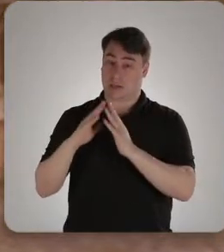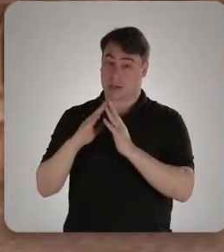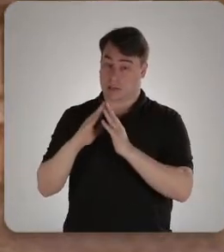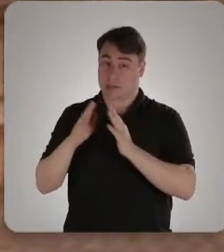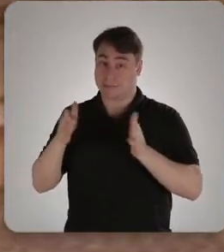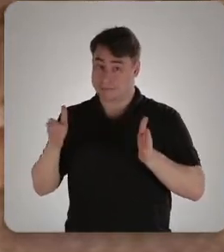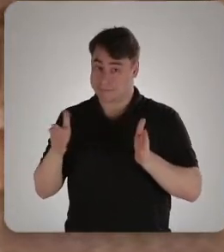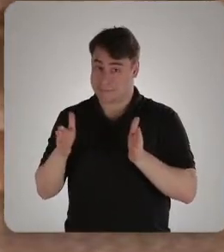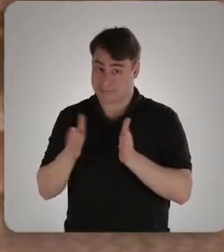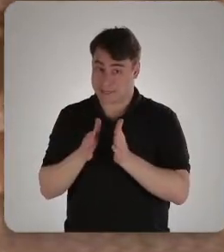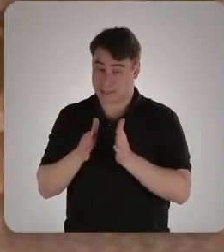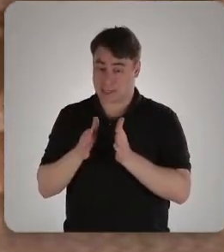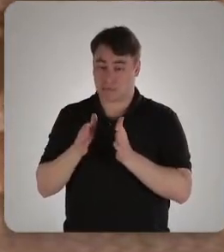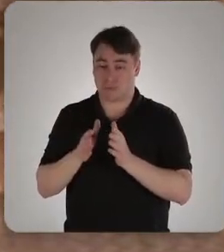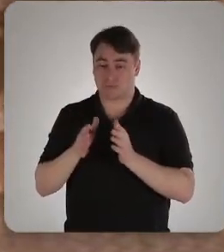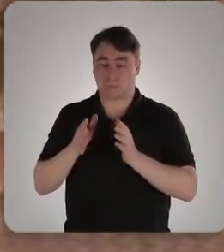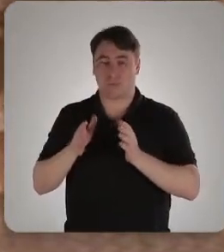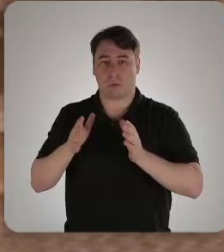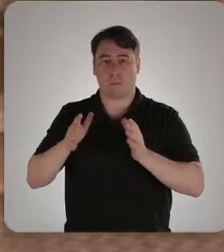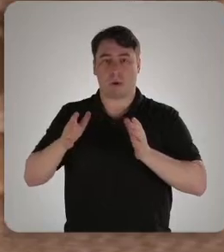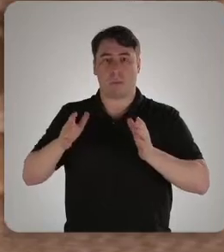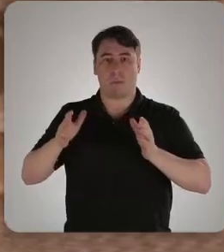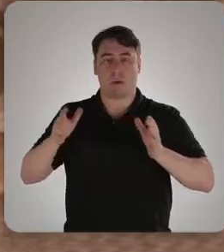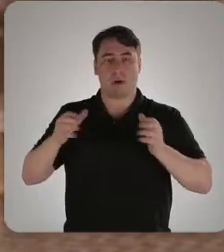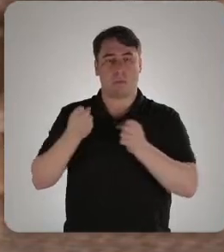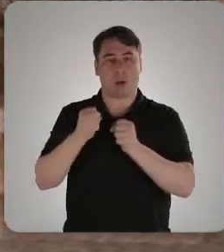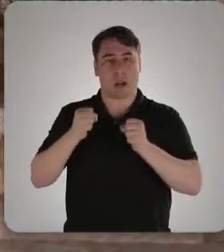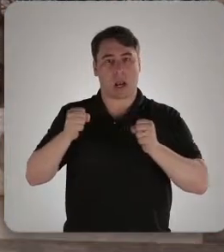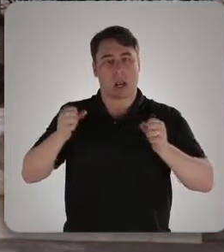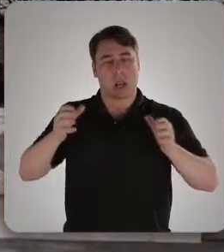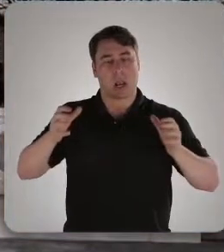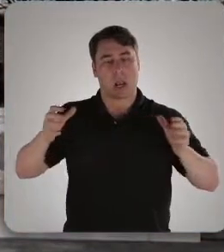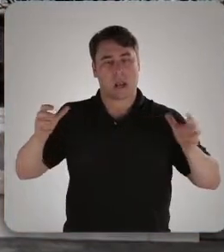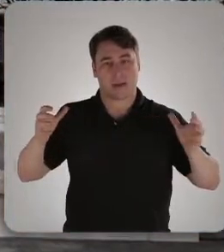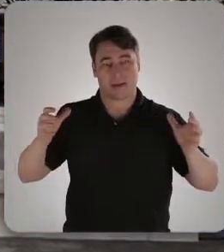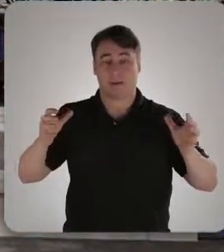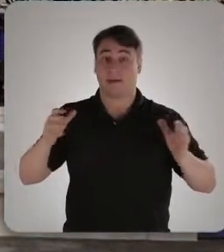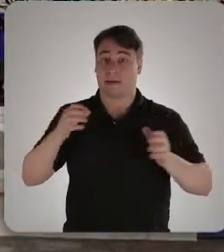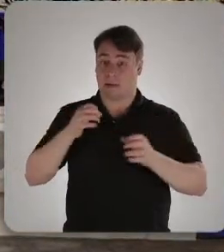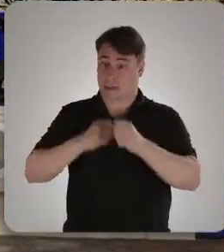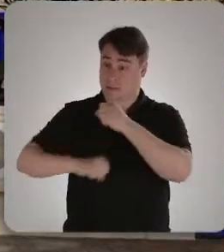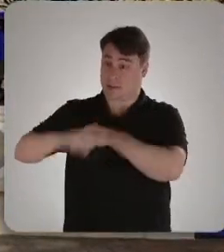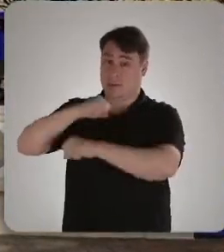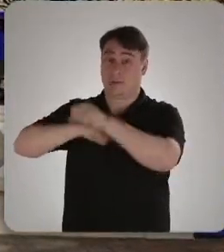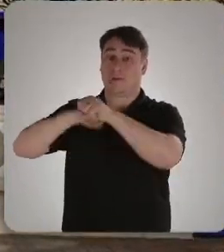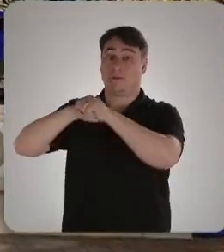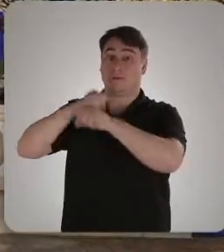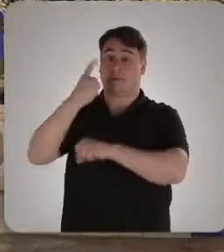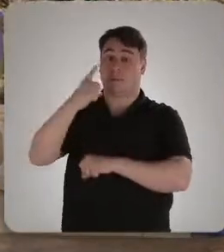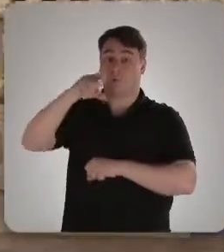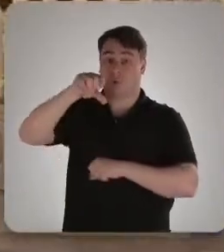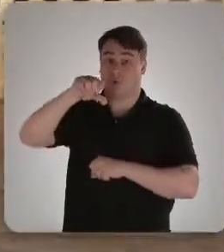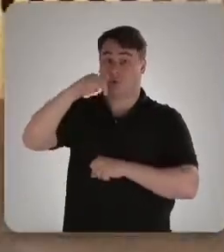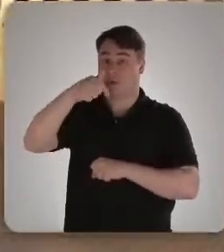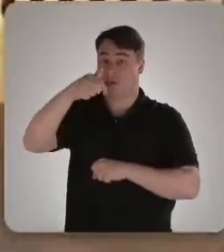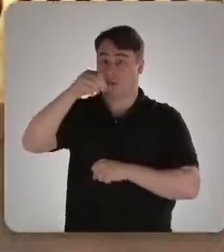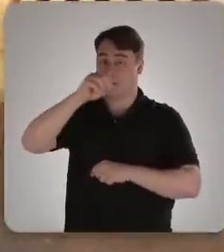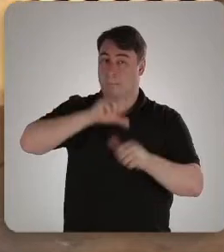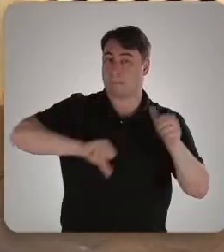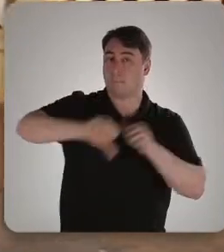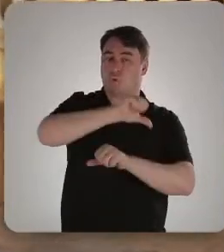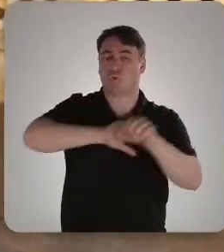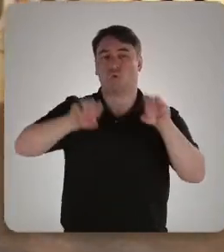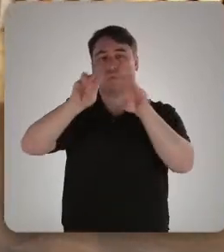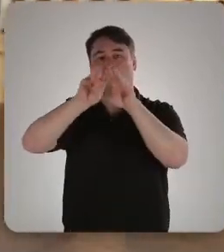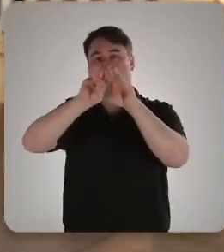foi indo, foi indo, foi indo, e em 1970 virou Museu